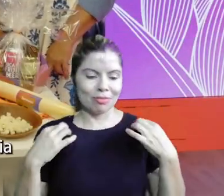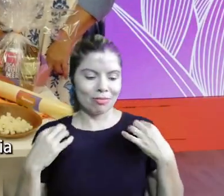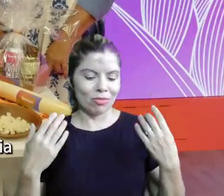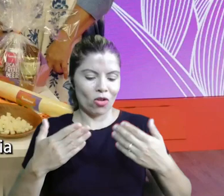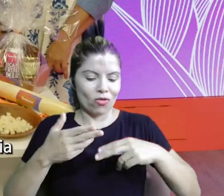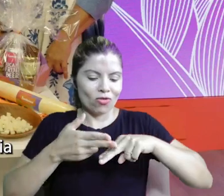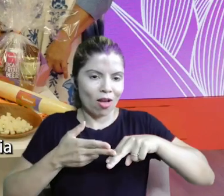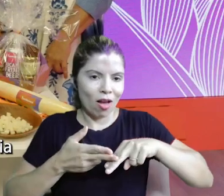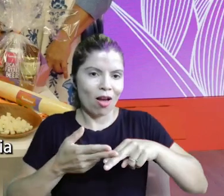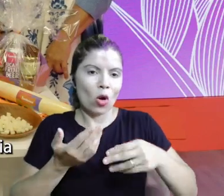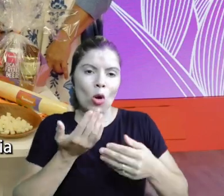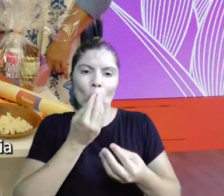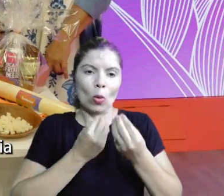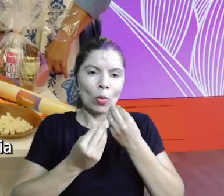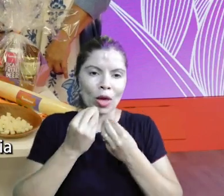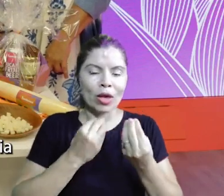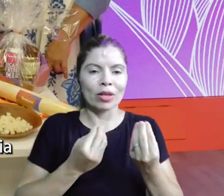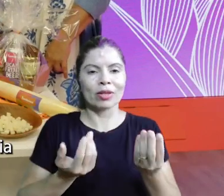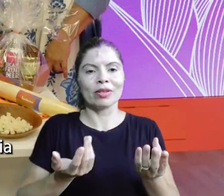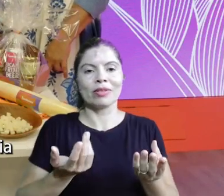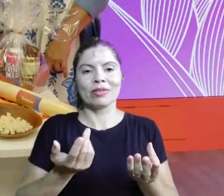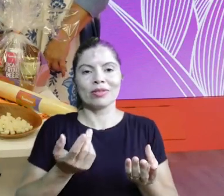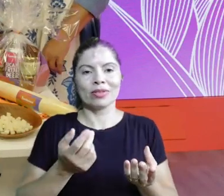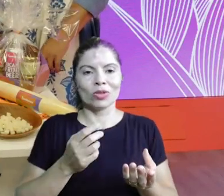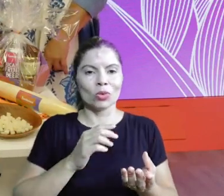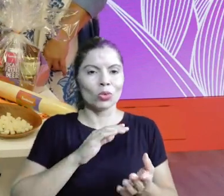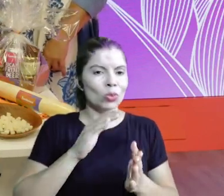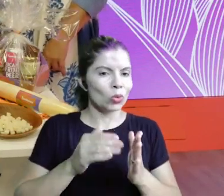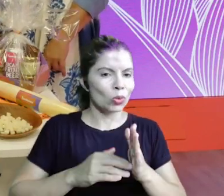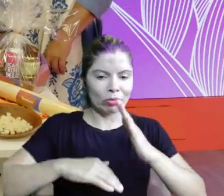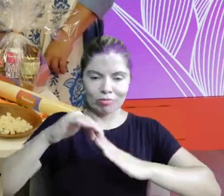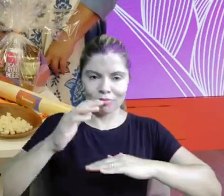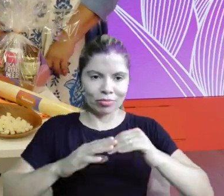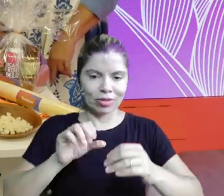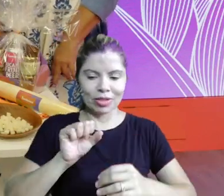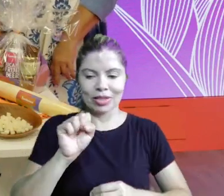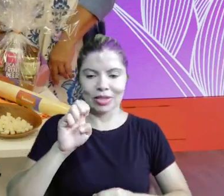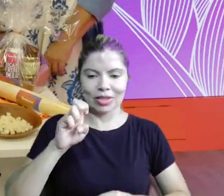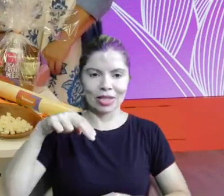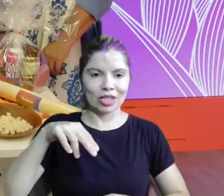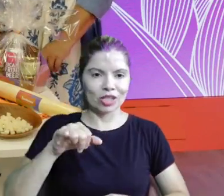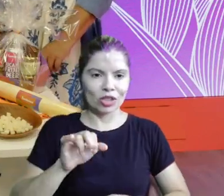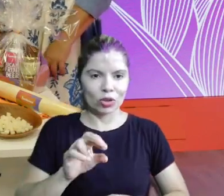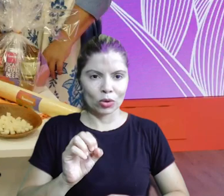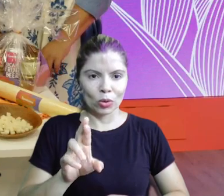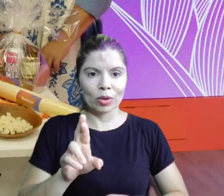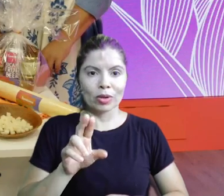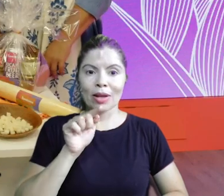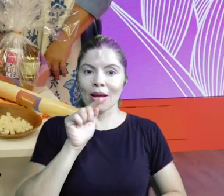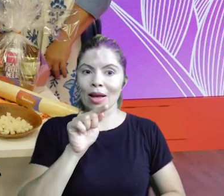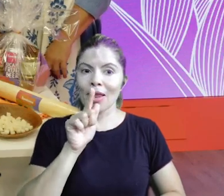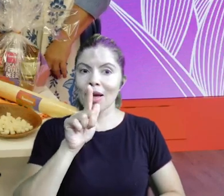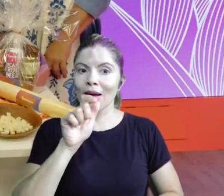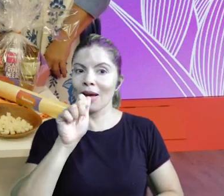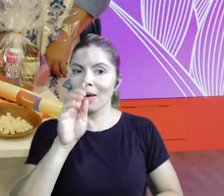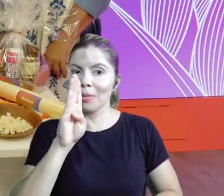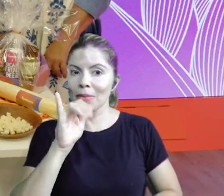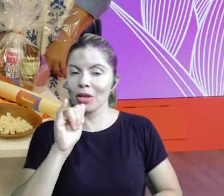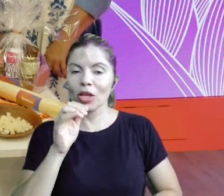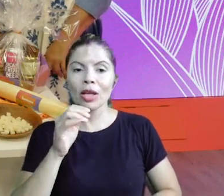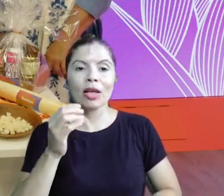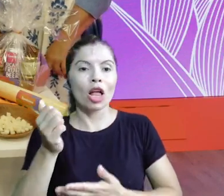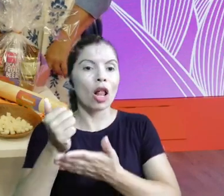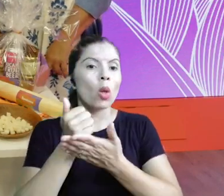saias vestidos comida palmitolândia sobre talento sênior a Gabi